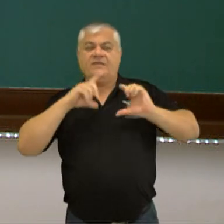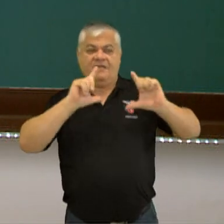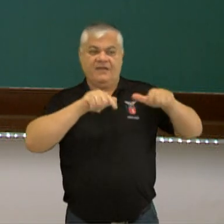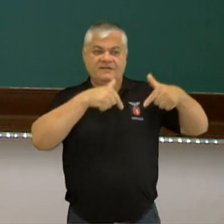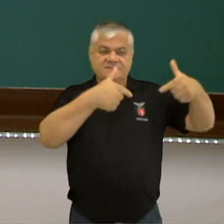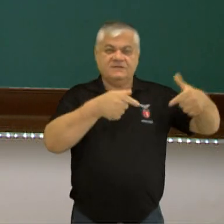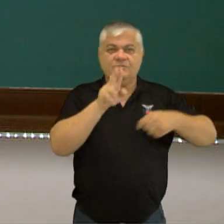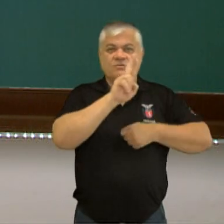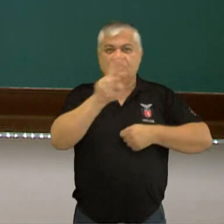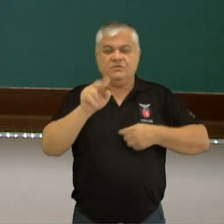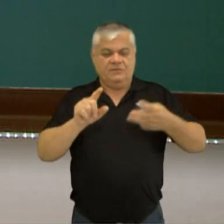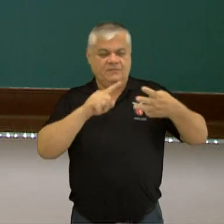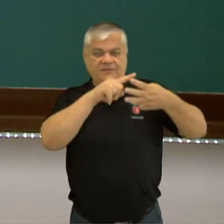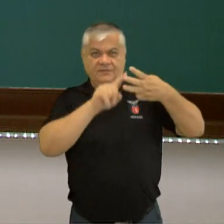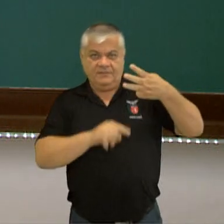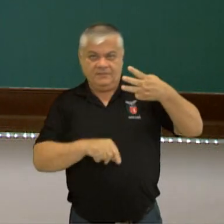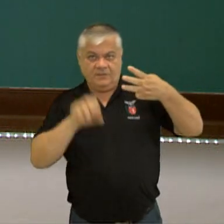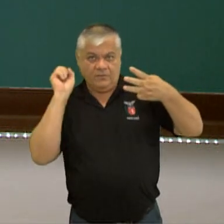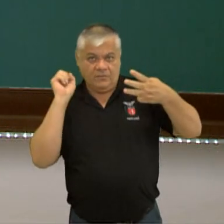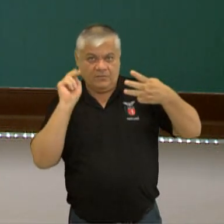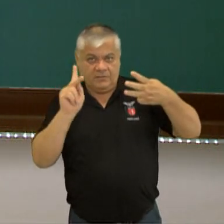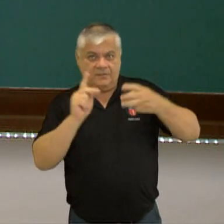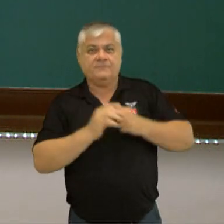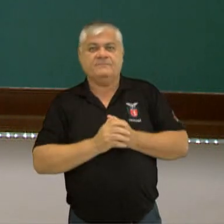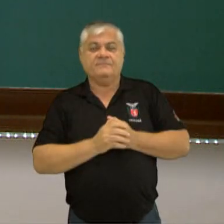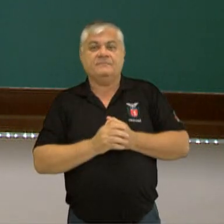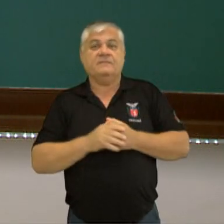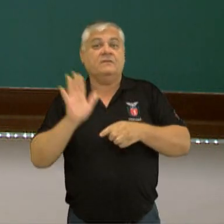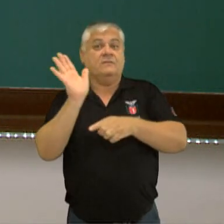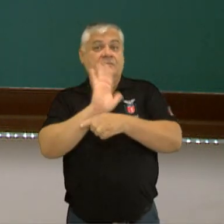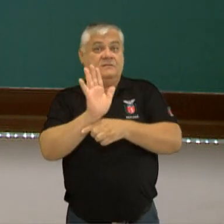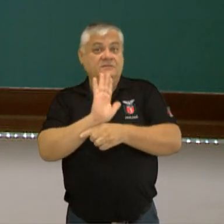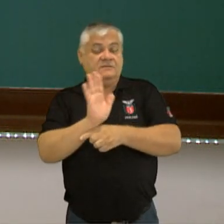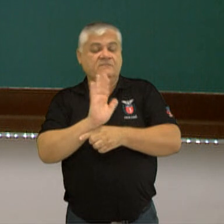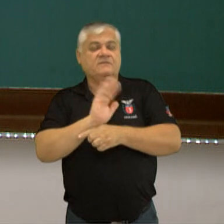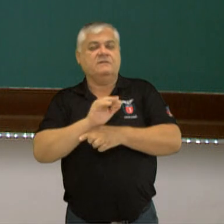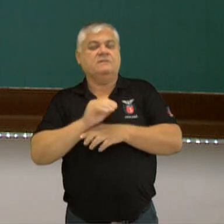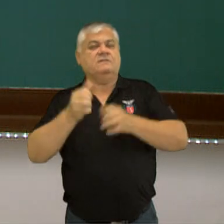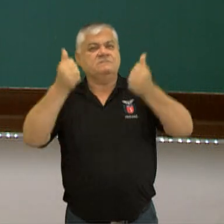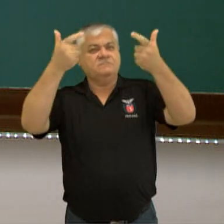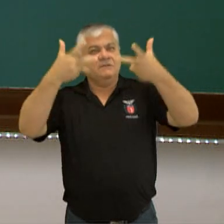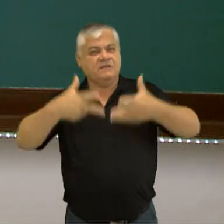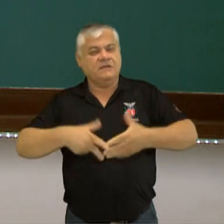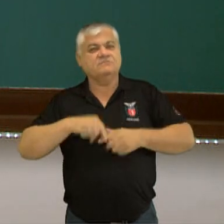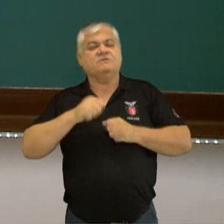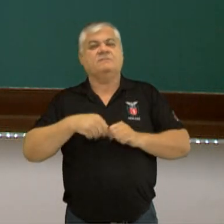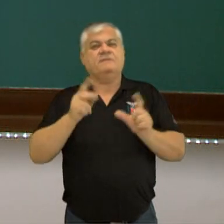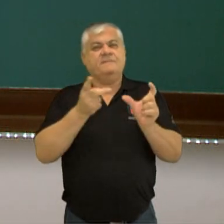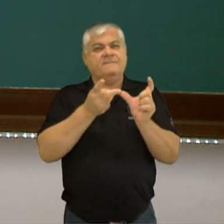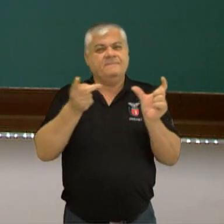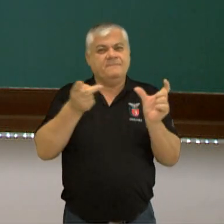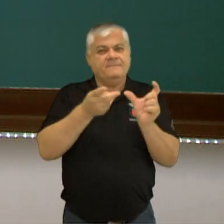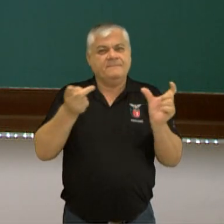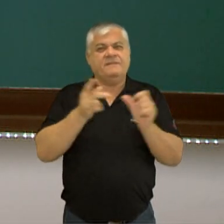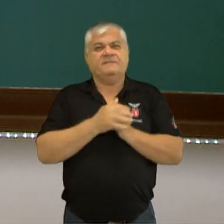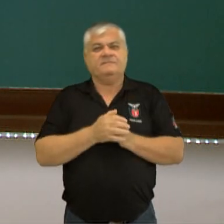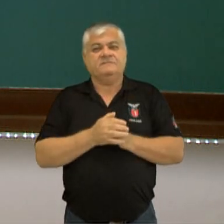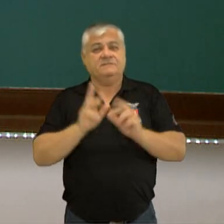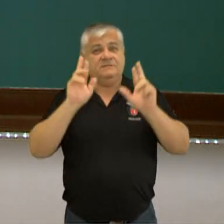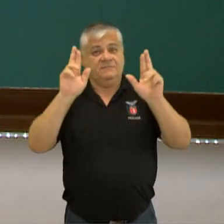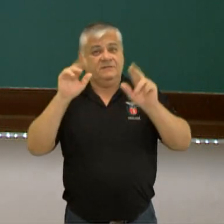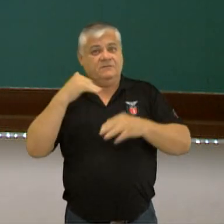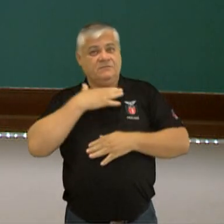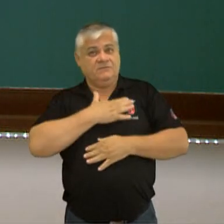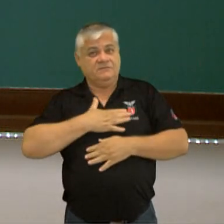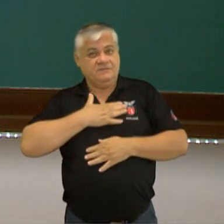nome. Ok? Então, neste vídeo, nós falamos sobre predicado. Espero que